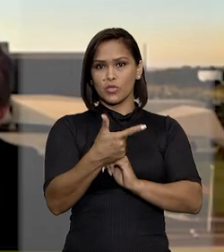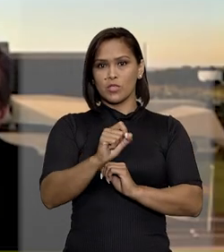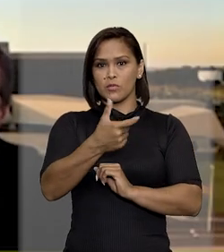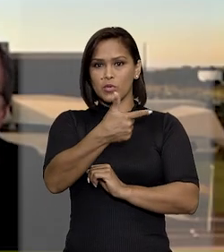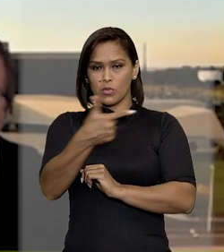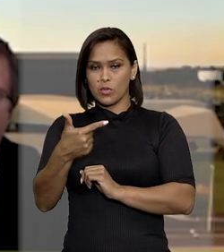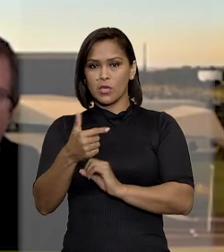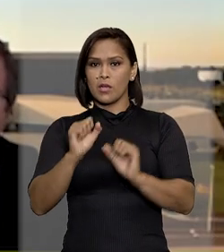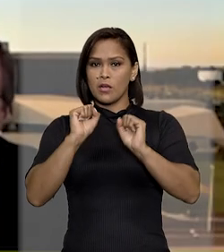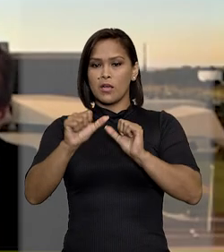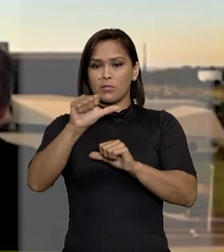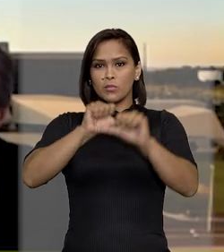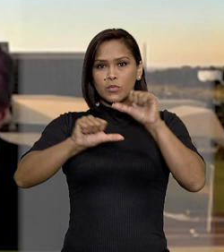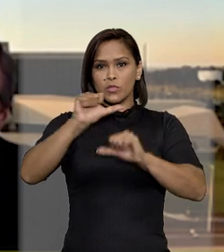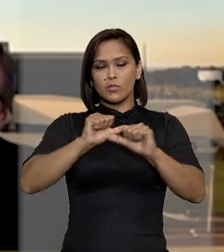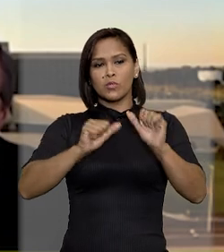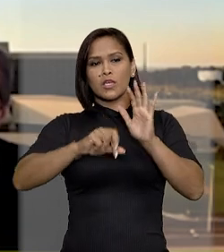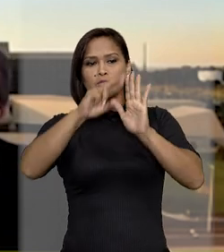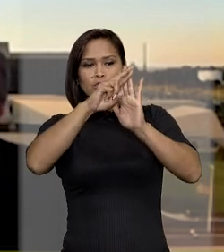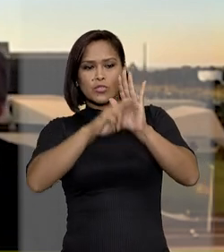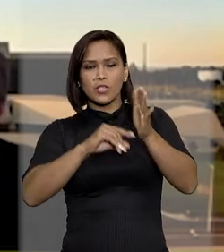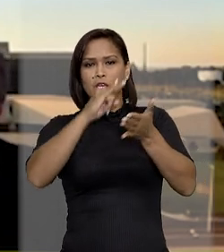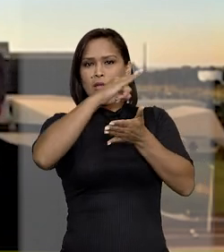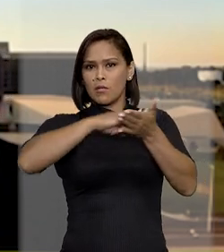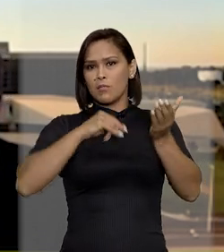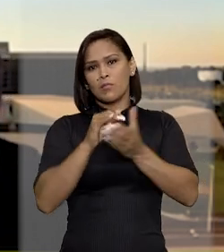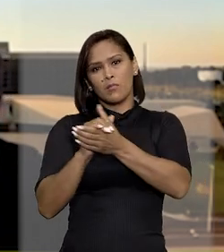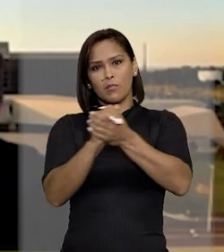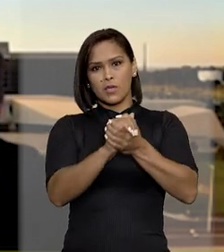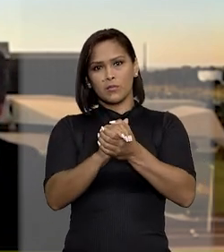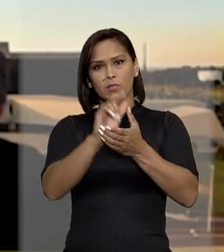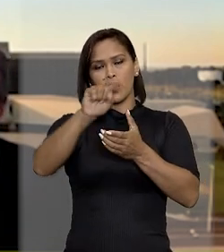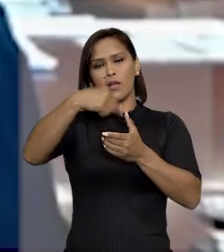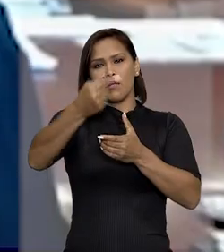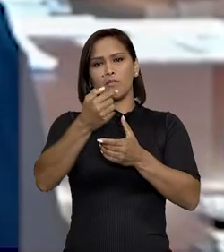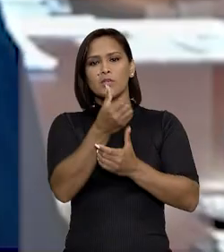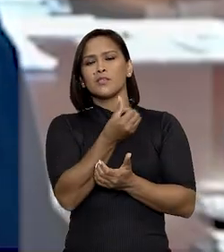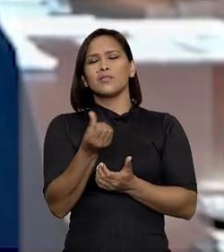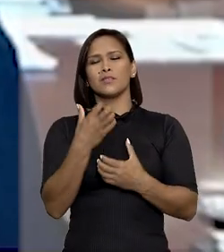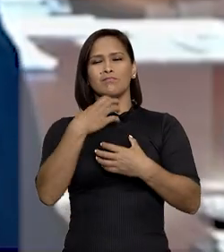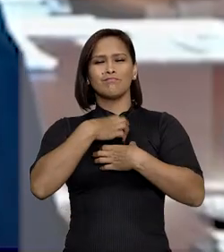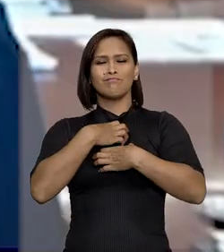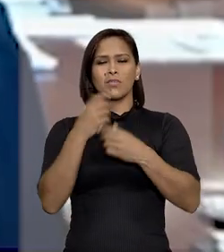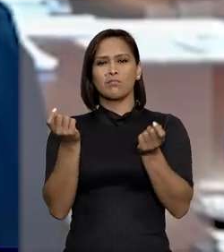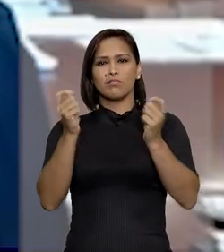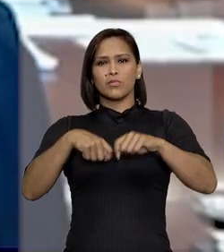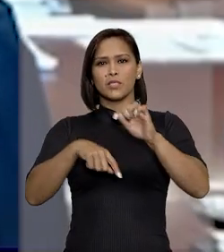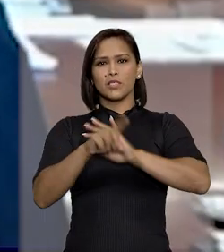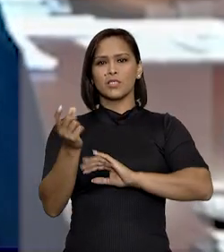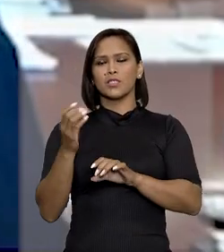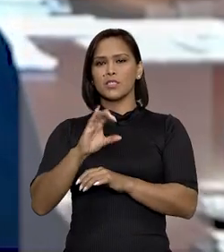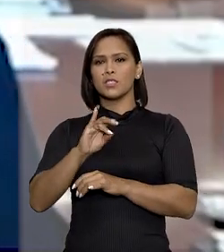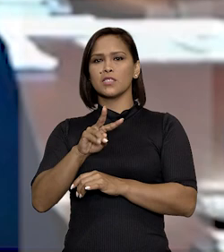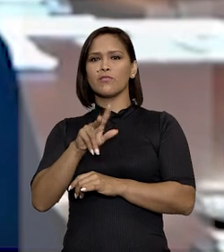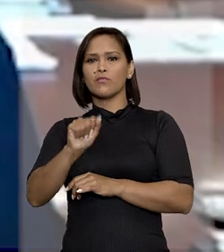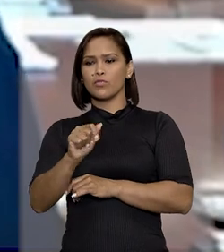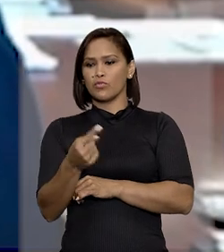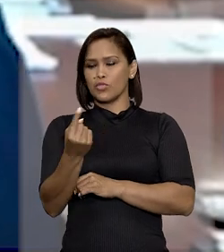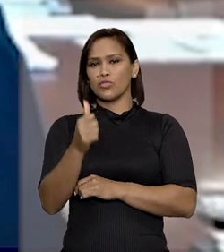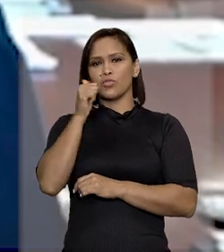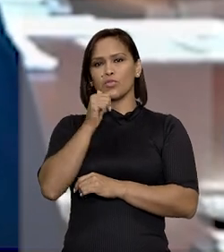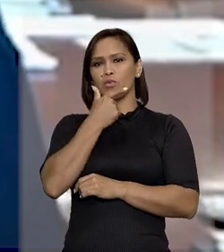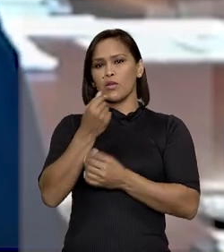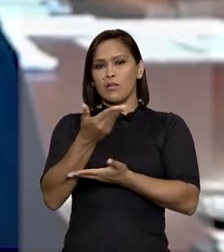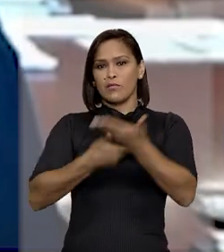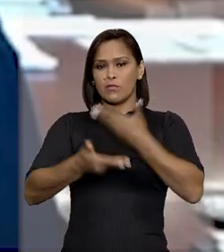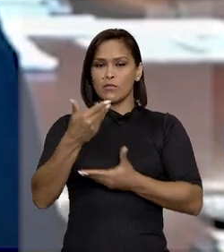Código Civil de 2002, a modificação do regime patrimonial do casamento após a cessação da incapacidade civil de um dos